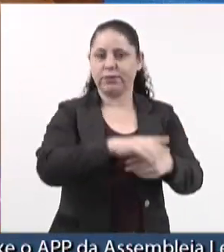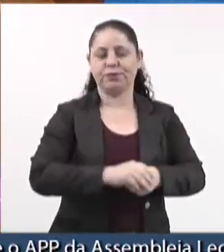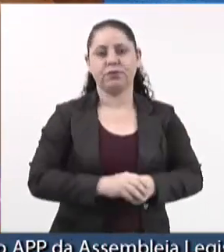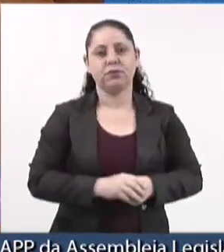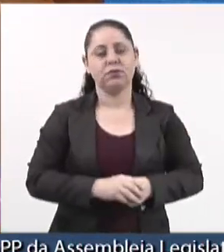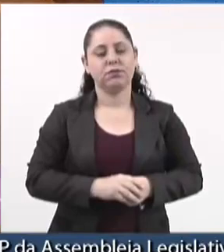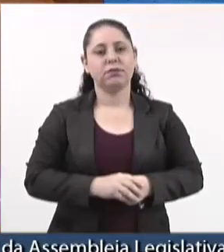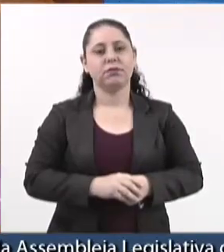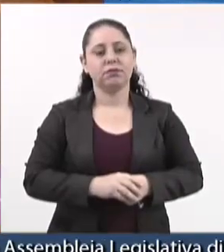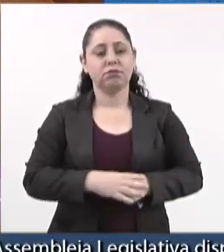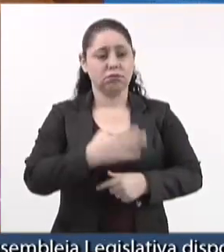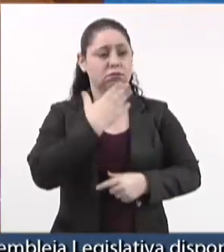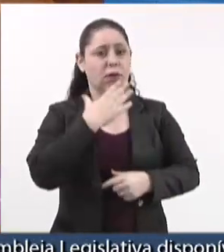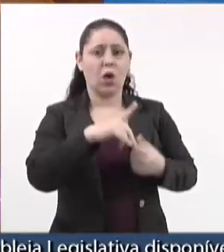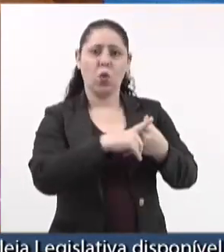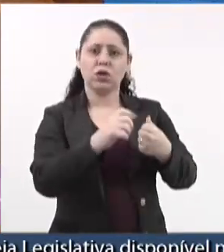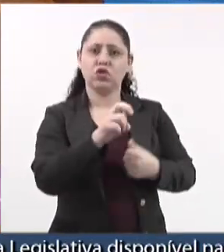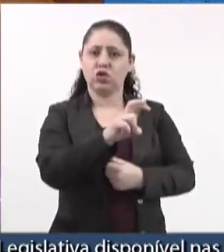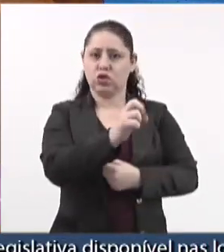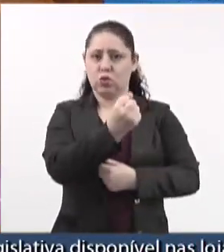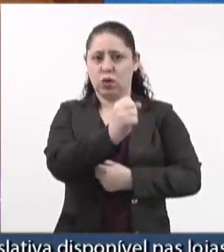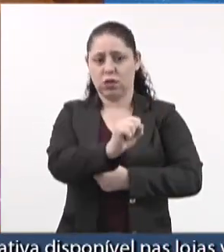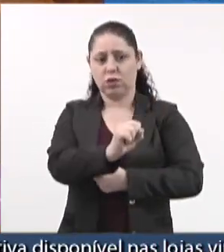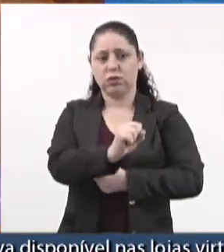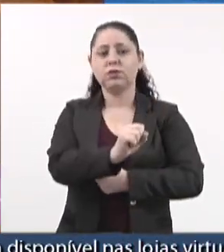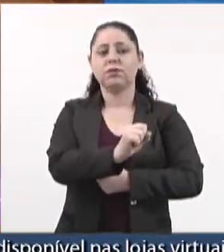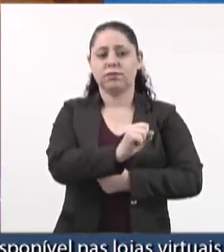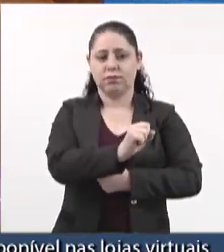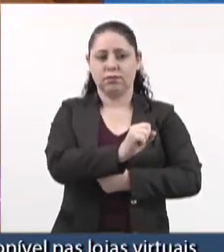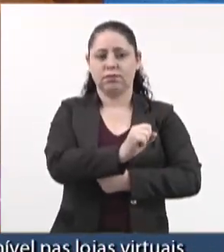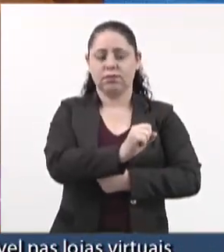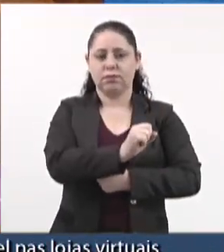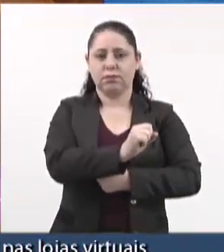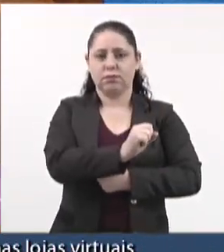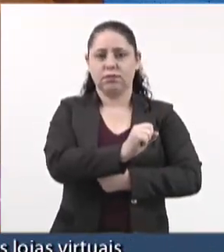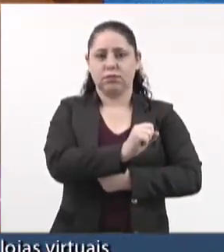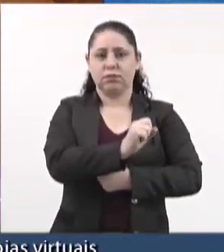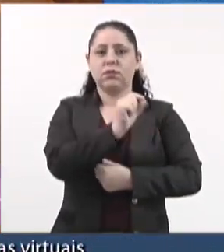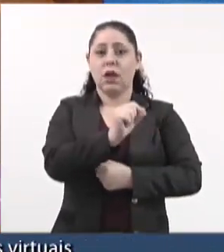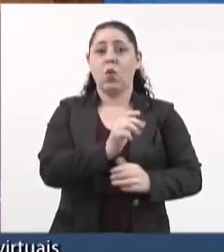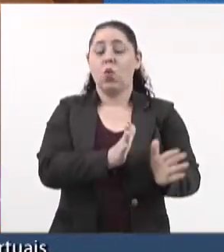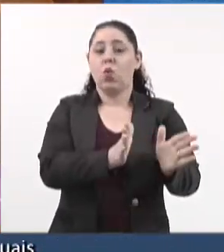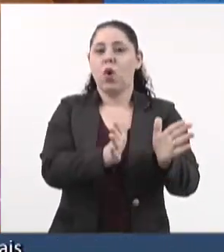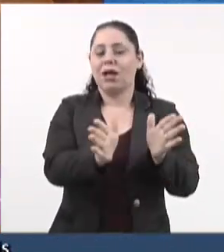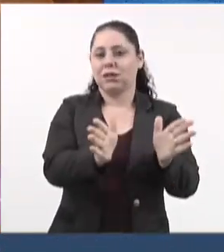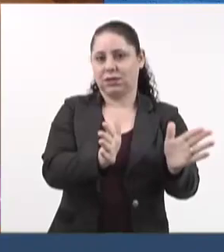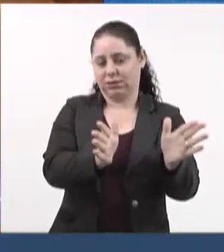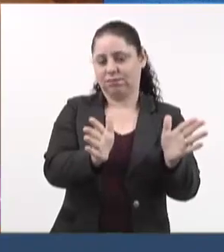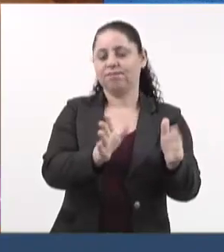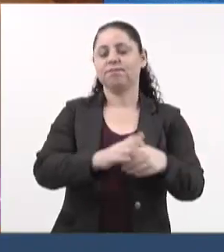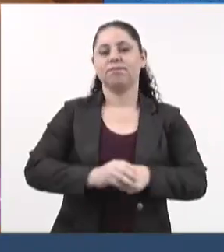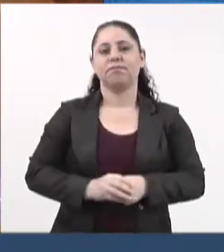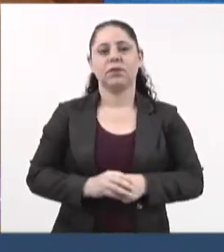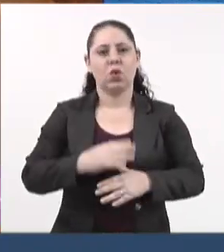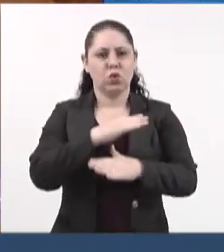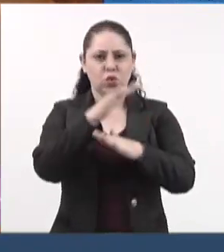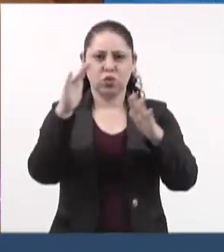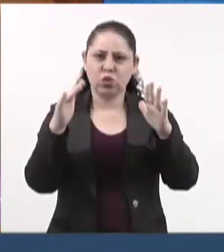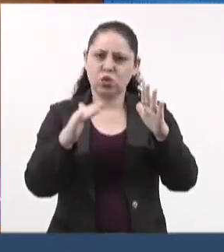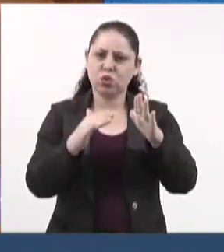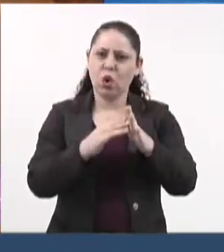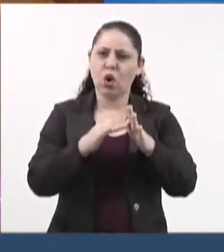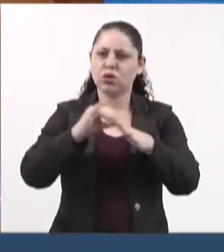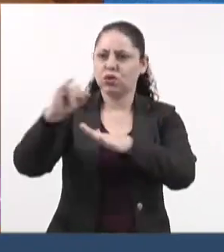e invocar o artigo 58, que dá o acesso a todas as